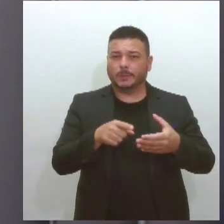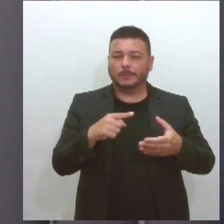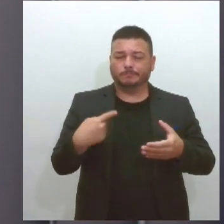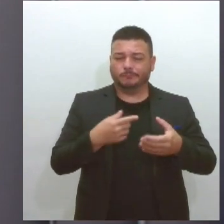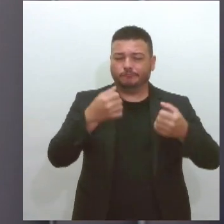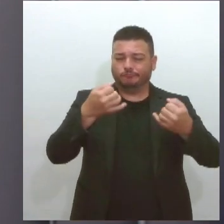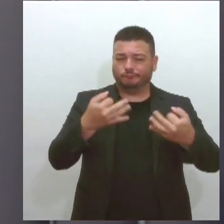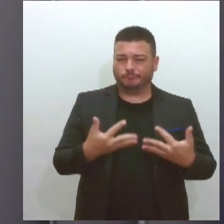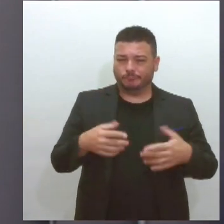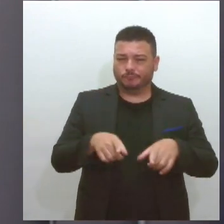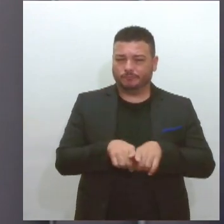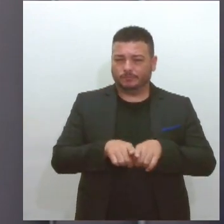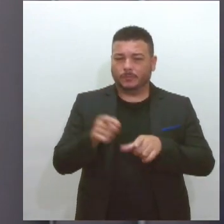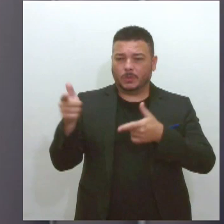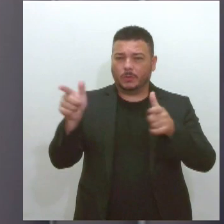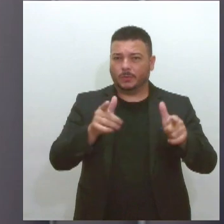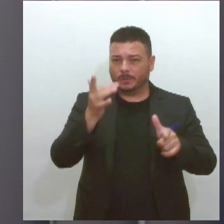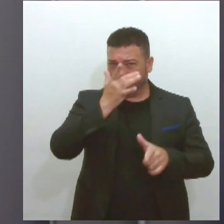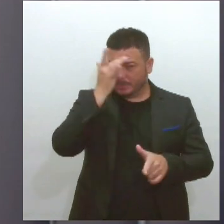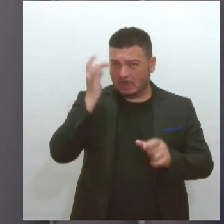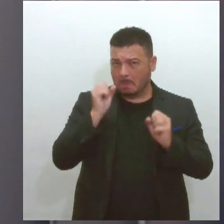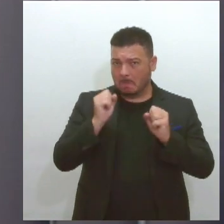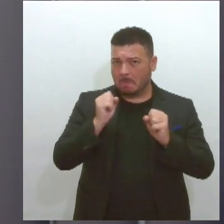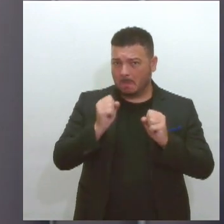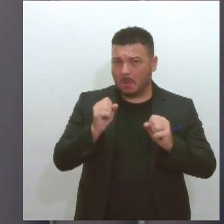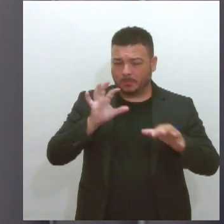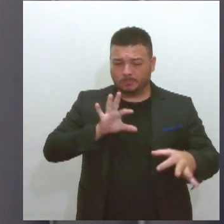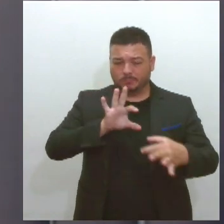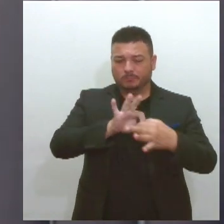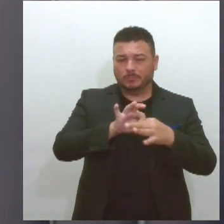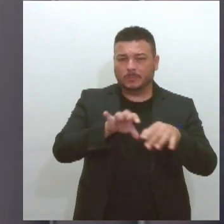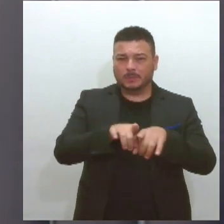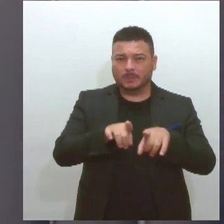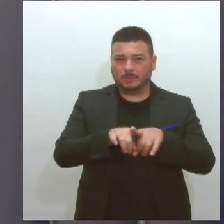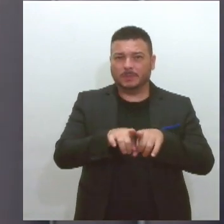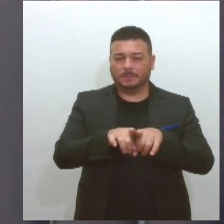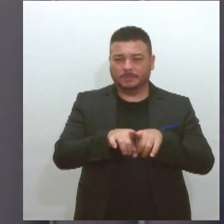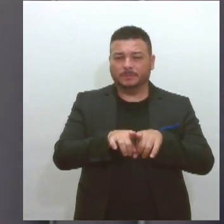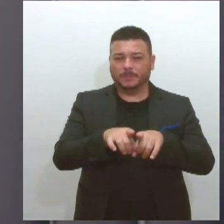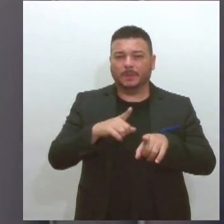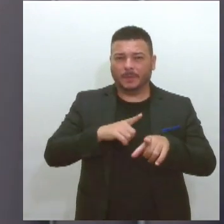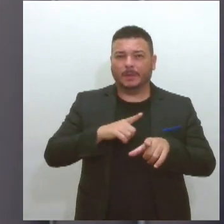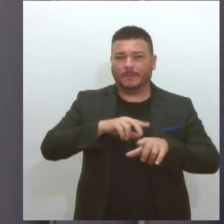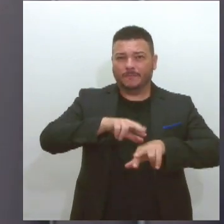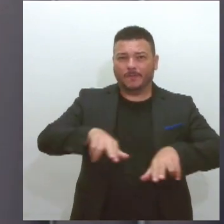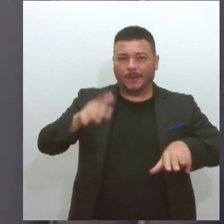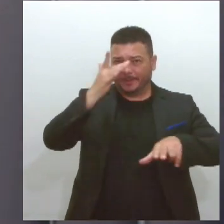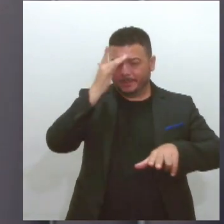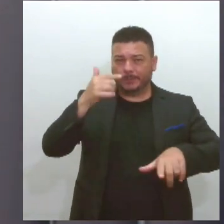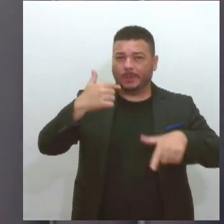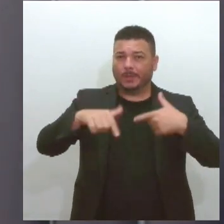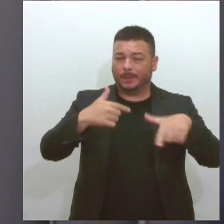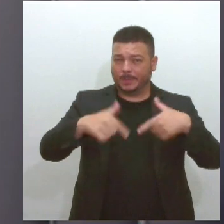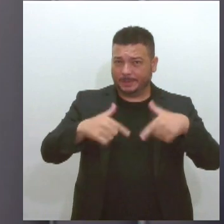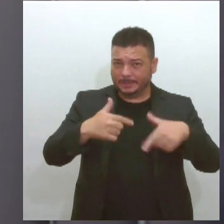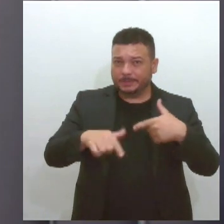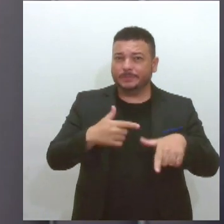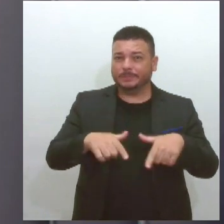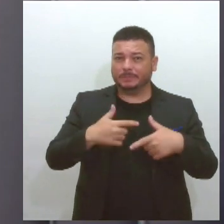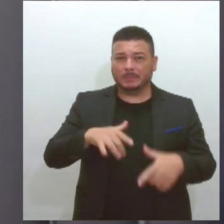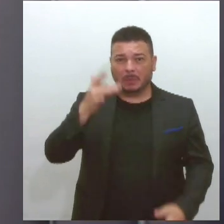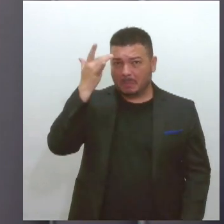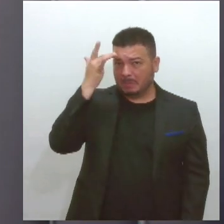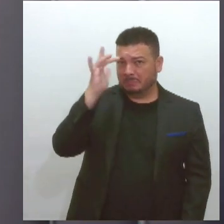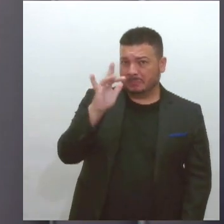que outras pessoas possam se associar à cooperativa, porque tem muitas pessoas trabalhando sem saber como